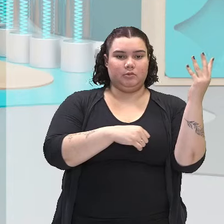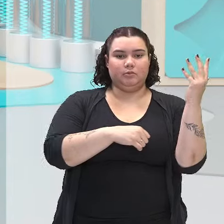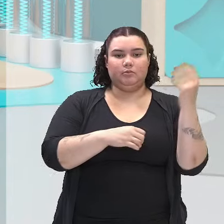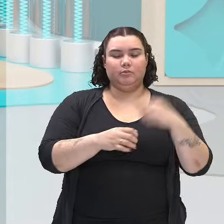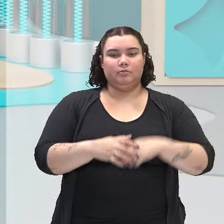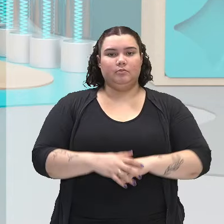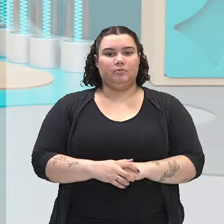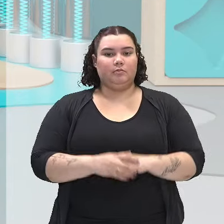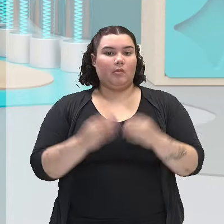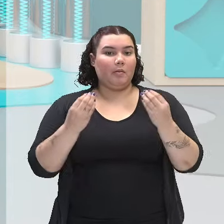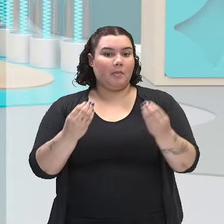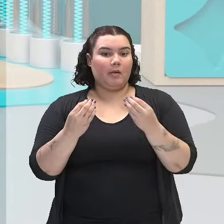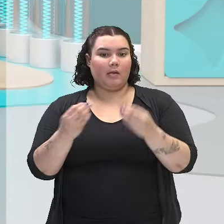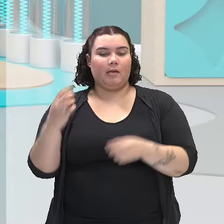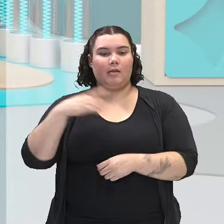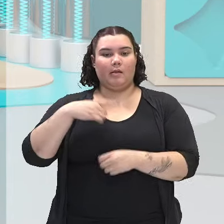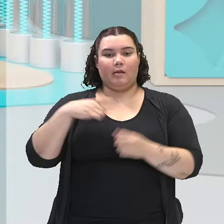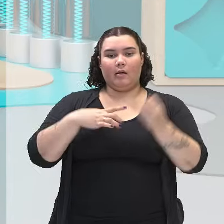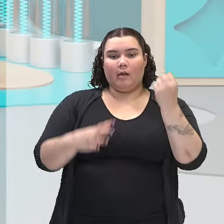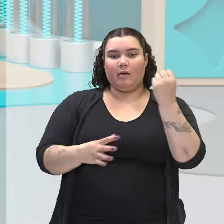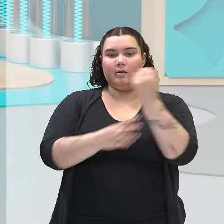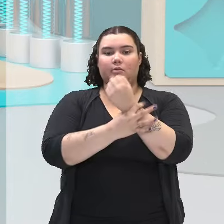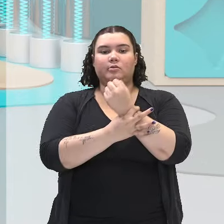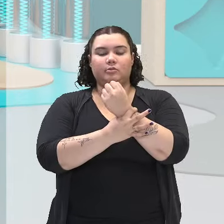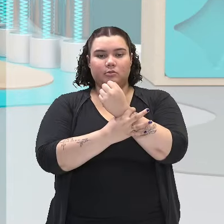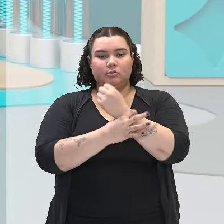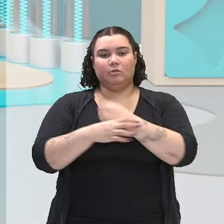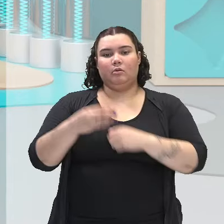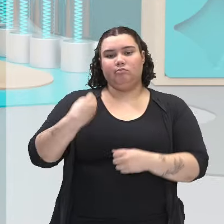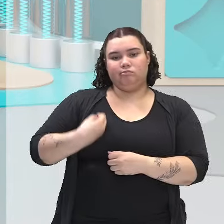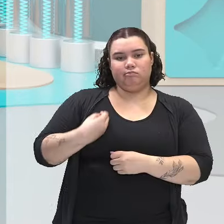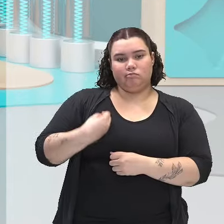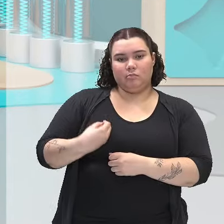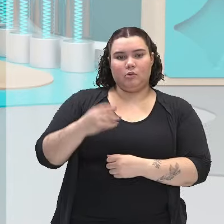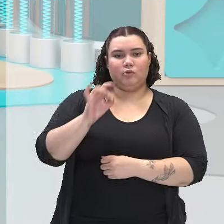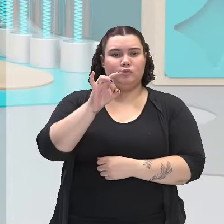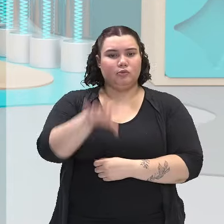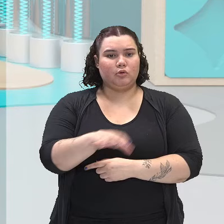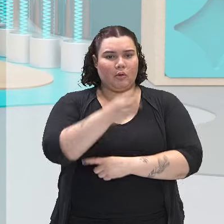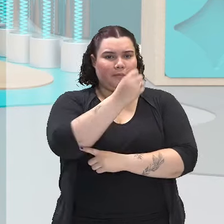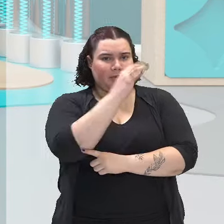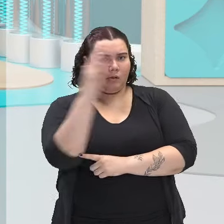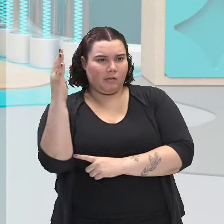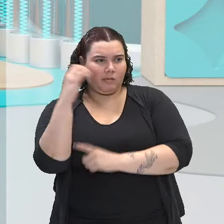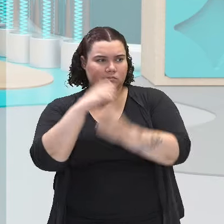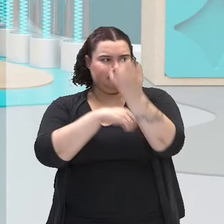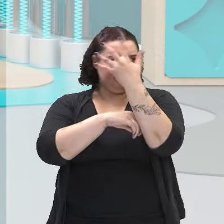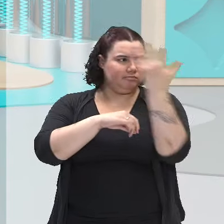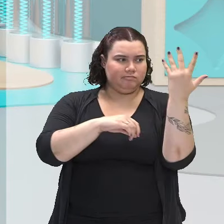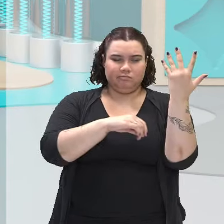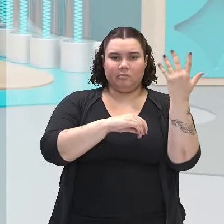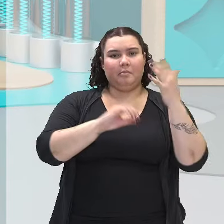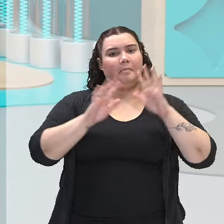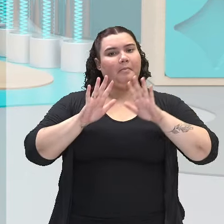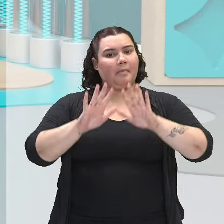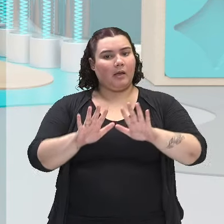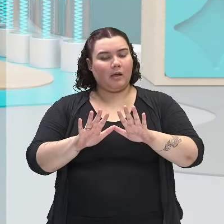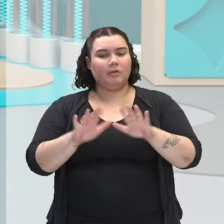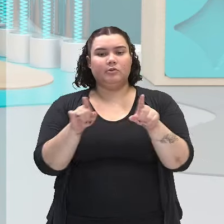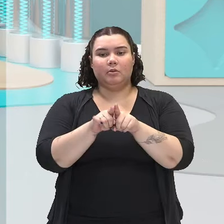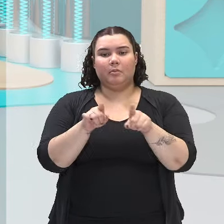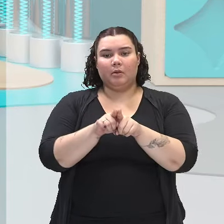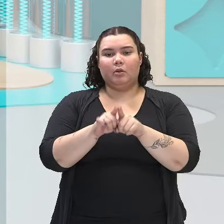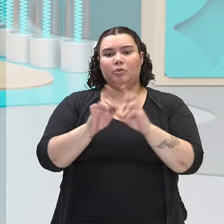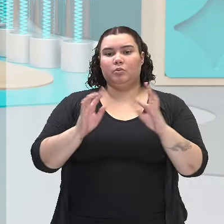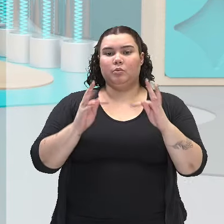ambiente para garantir a sobrevivência não apenas da própria floresta, né? Mas